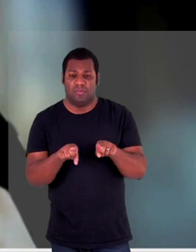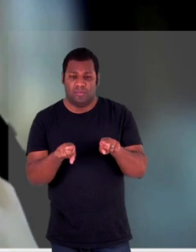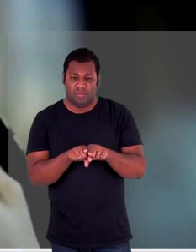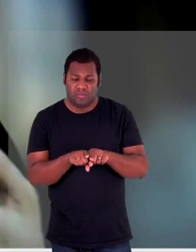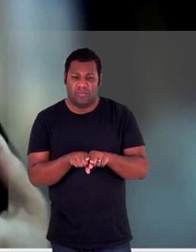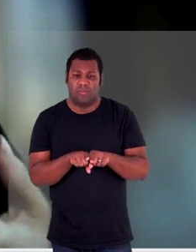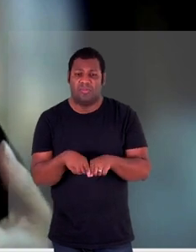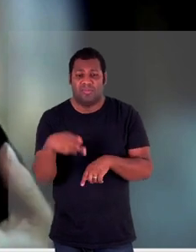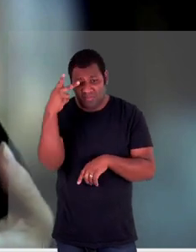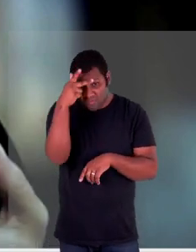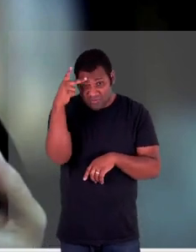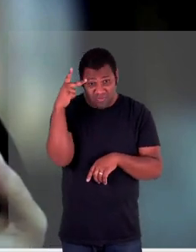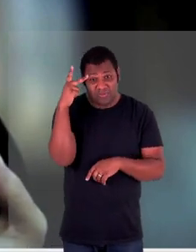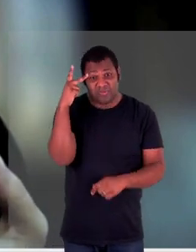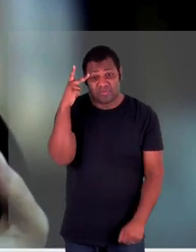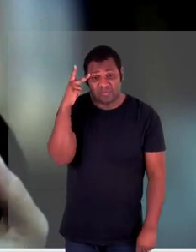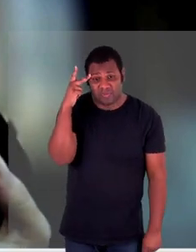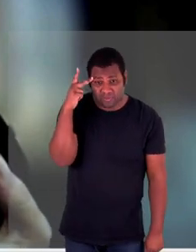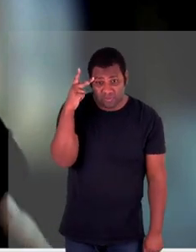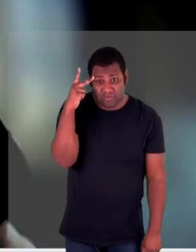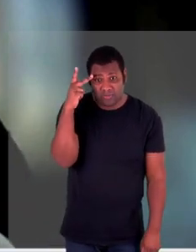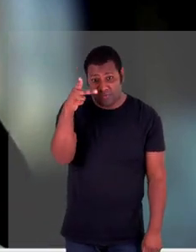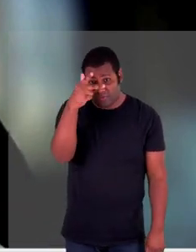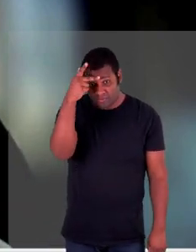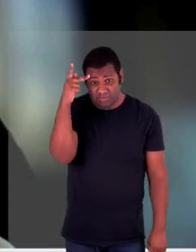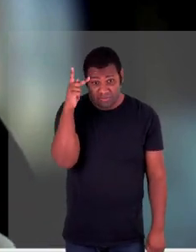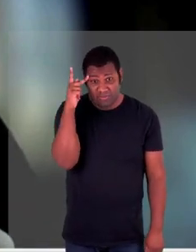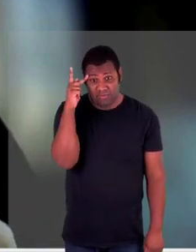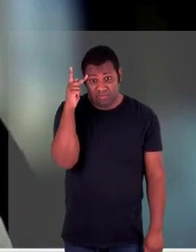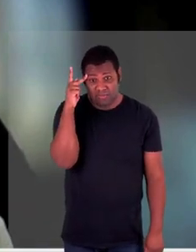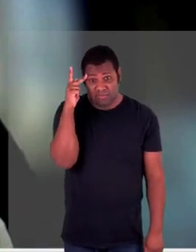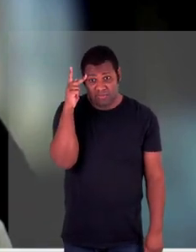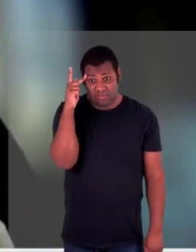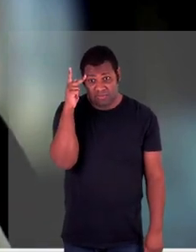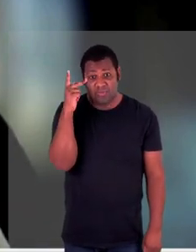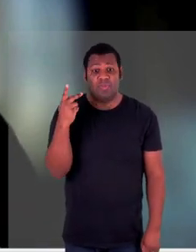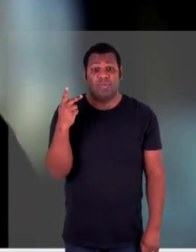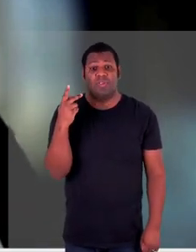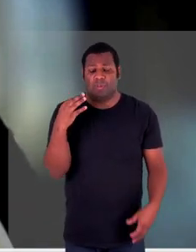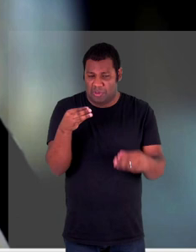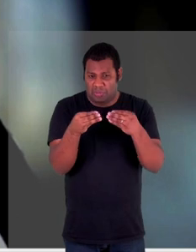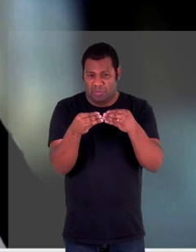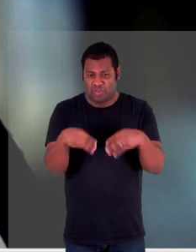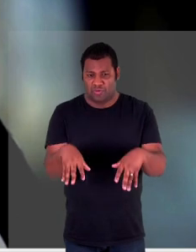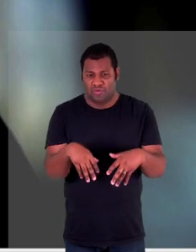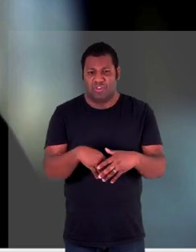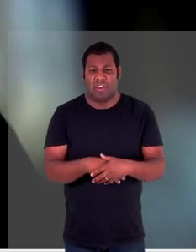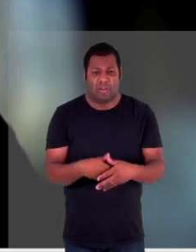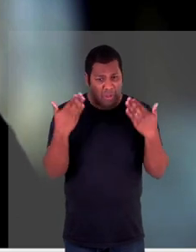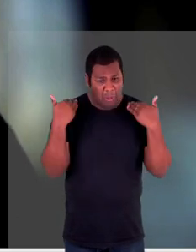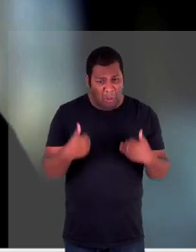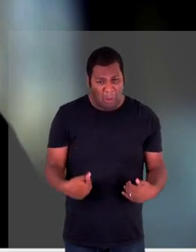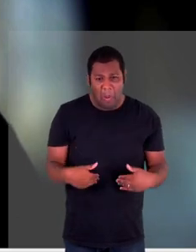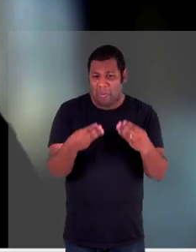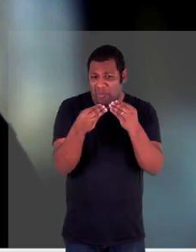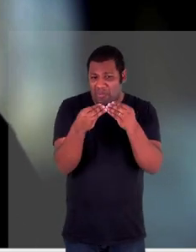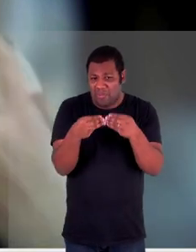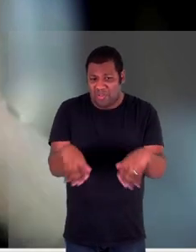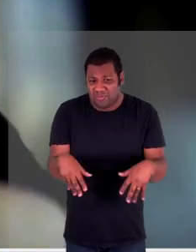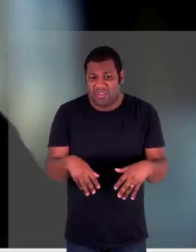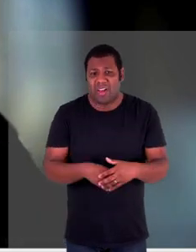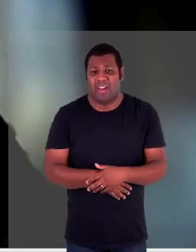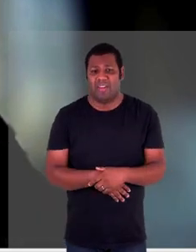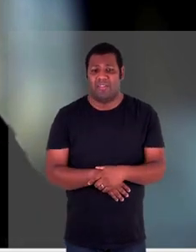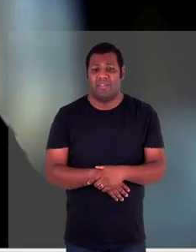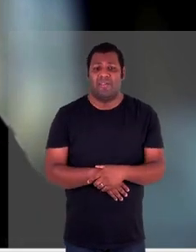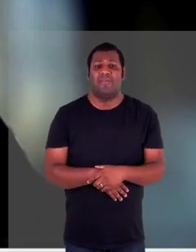das pessoas que foram ou realmente fisicamente atingidas perderam membros tiveram algum tipo